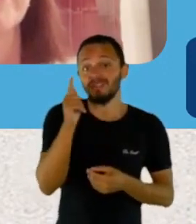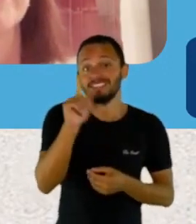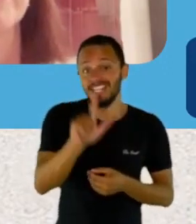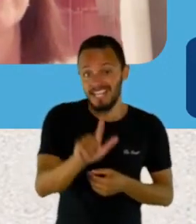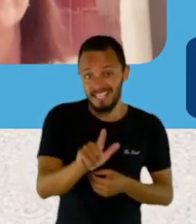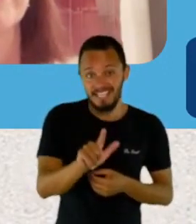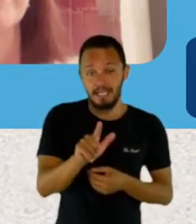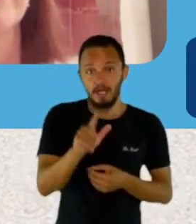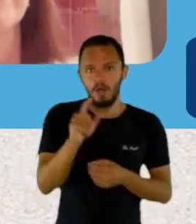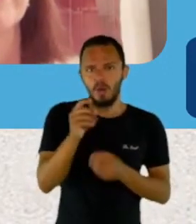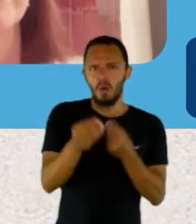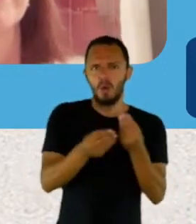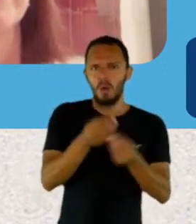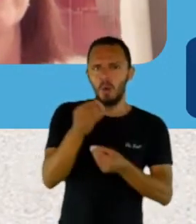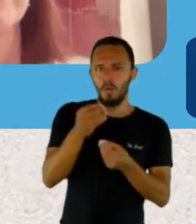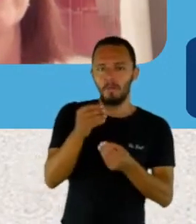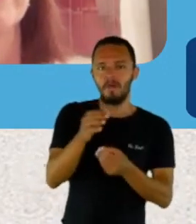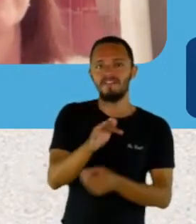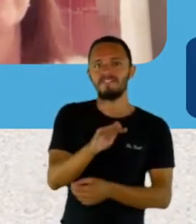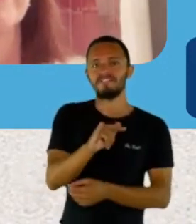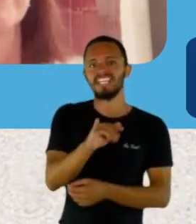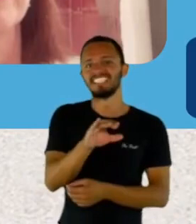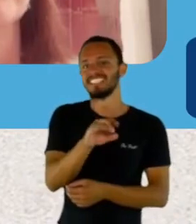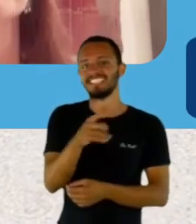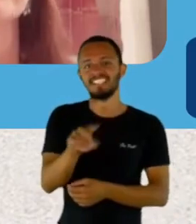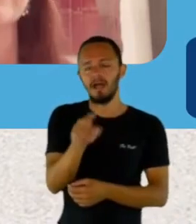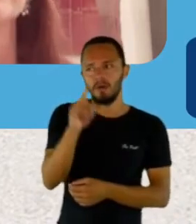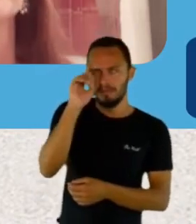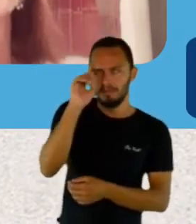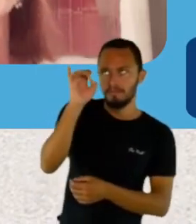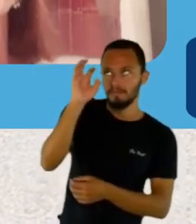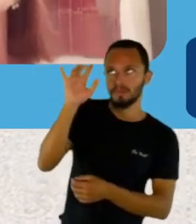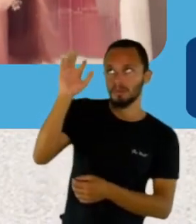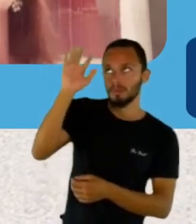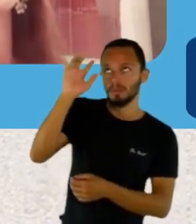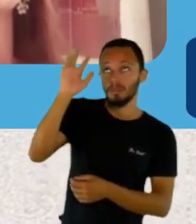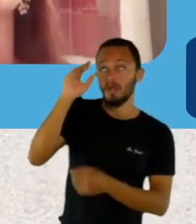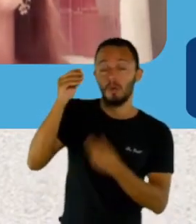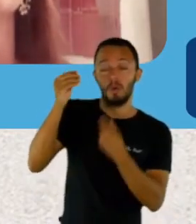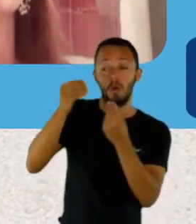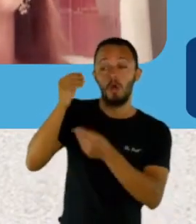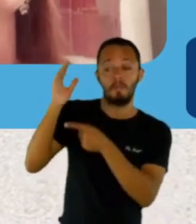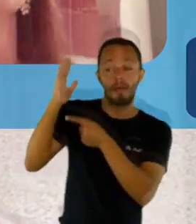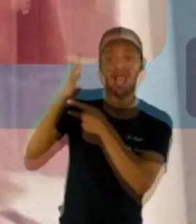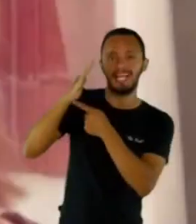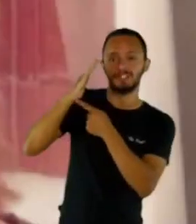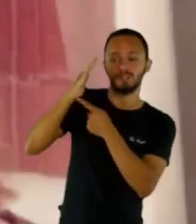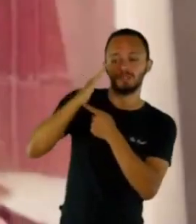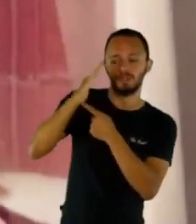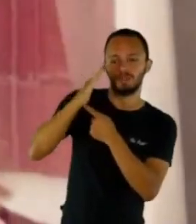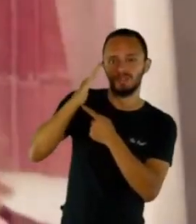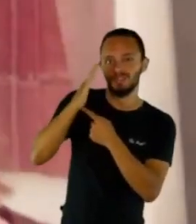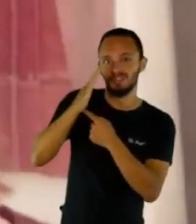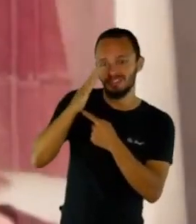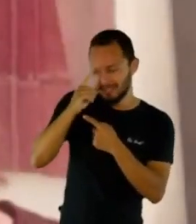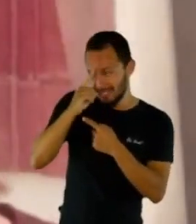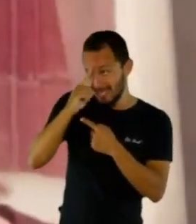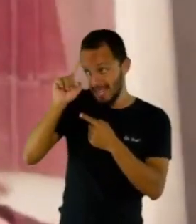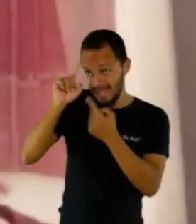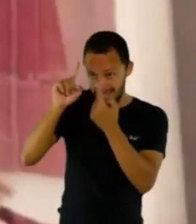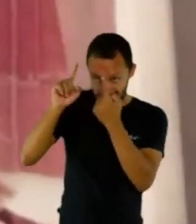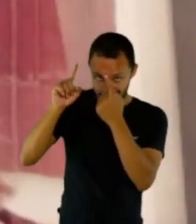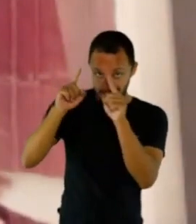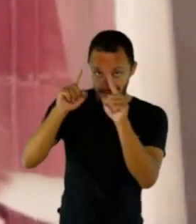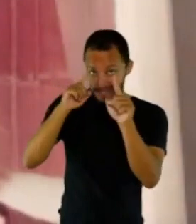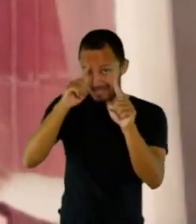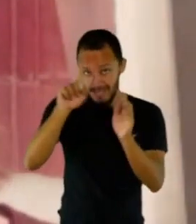ficção, assim, te auxiliou, sabe? Para contar essas histórias. Claro, porque você, enquanto